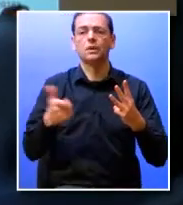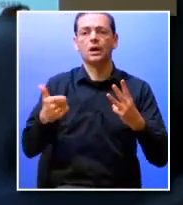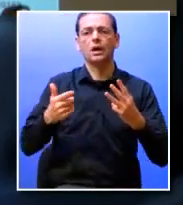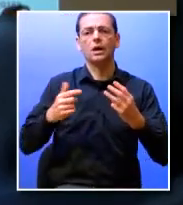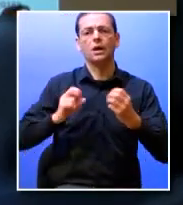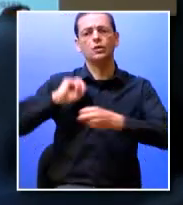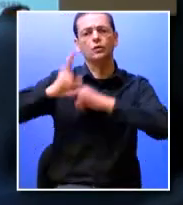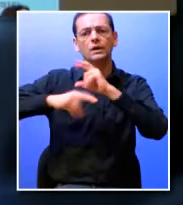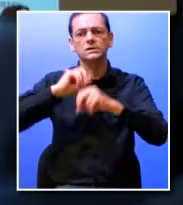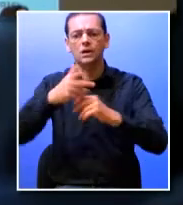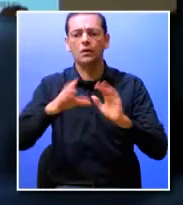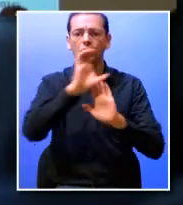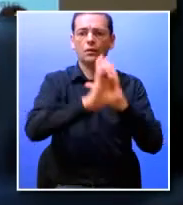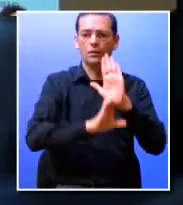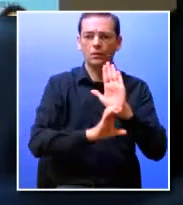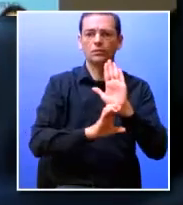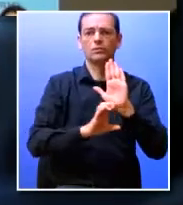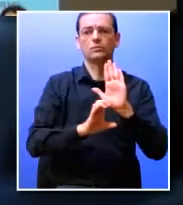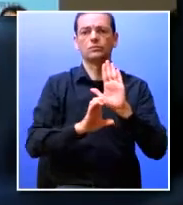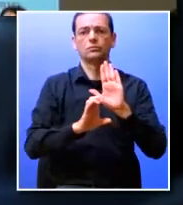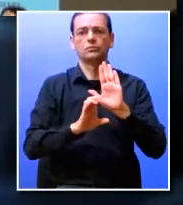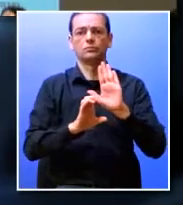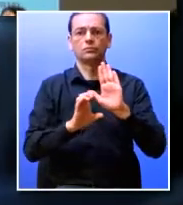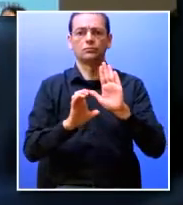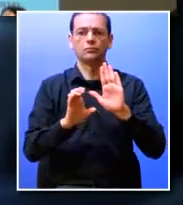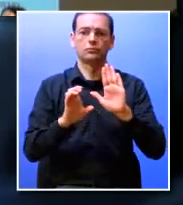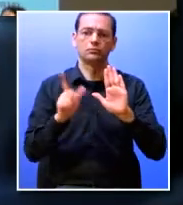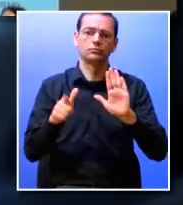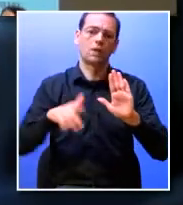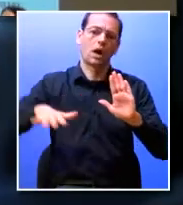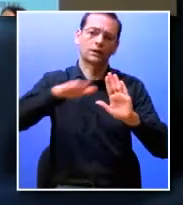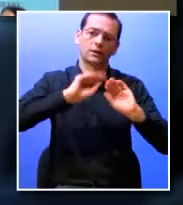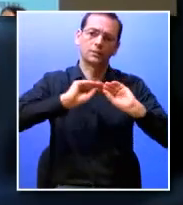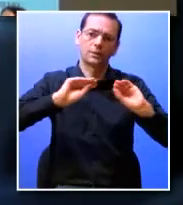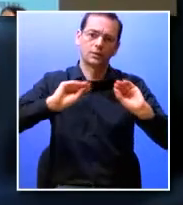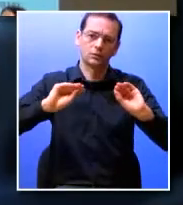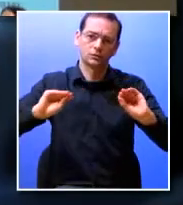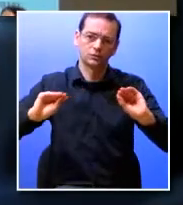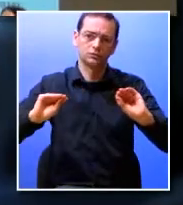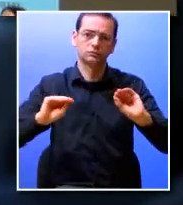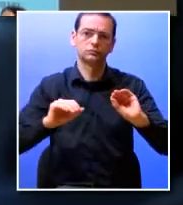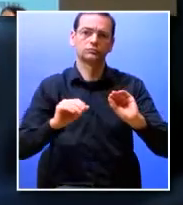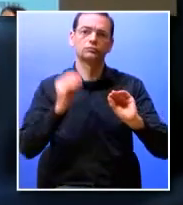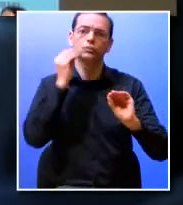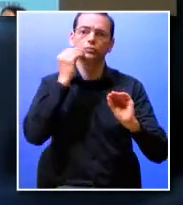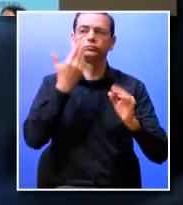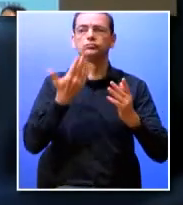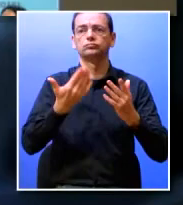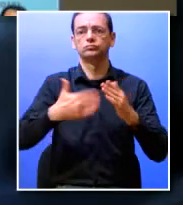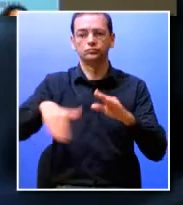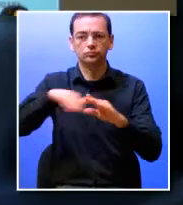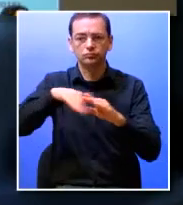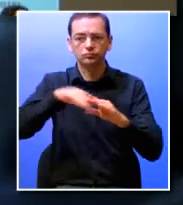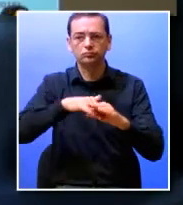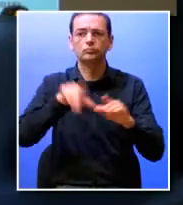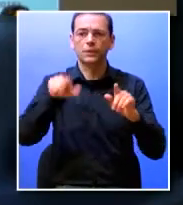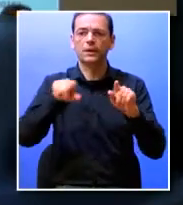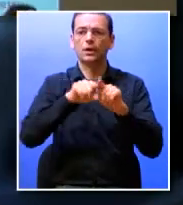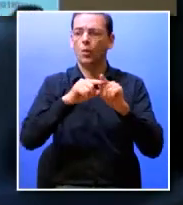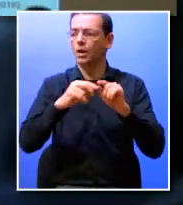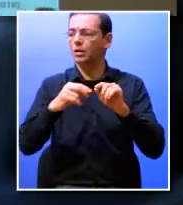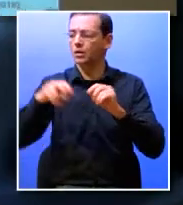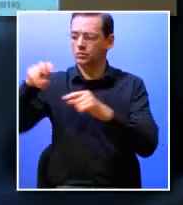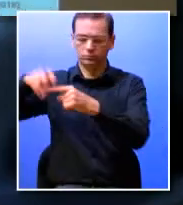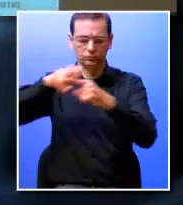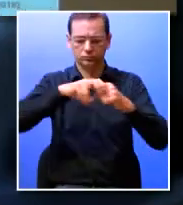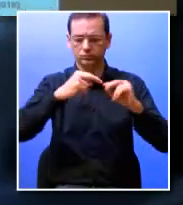nível dos nossos currículos e a inovação ao nível pedagógico possa ser um processo participativo e transversal e aqui por